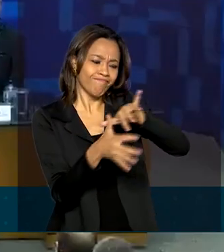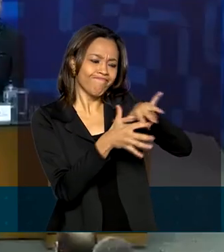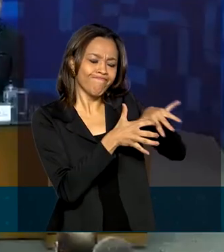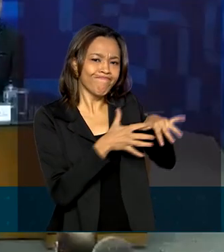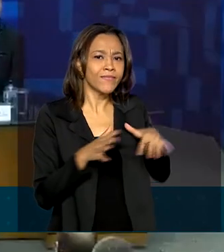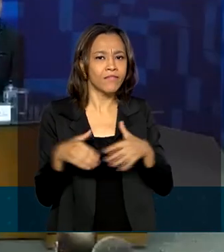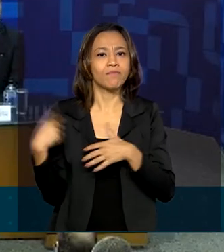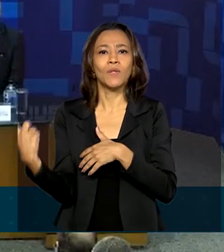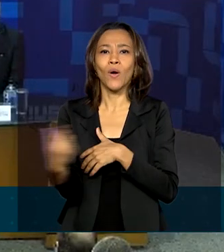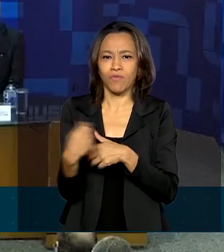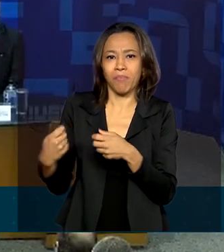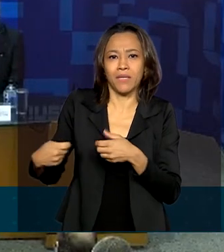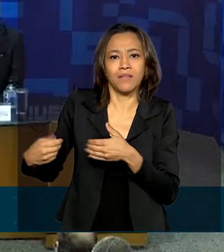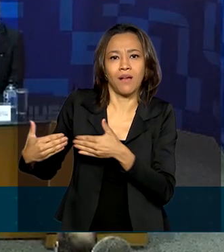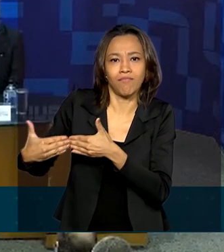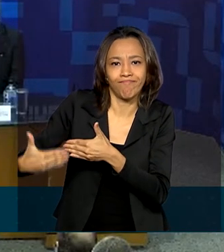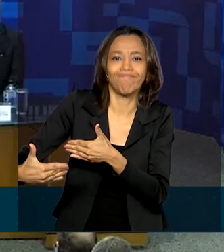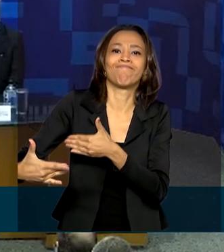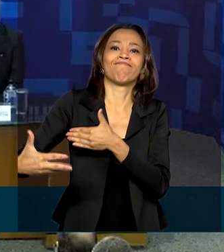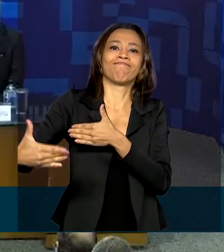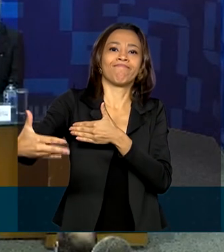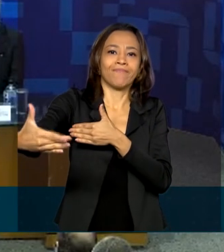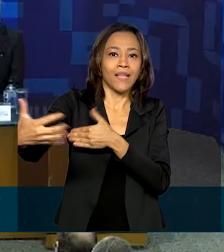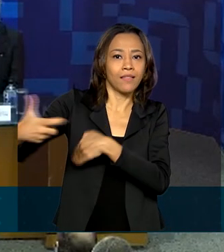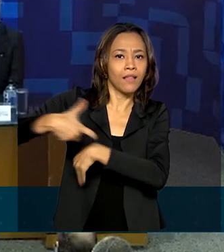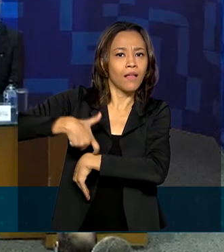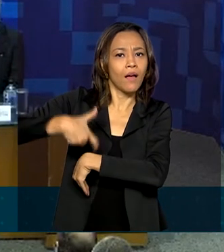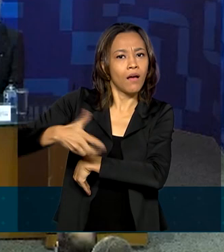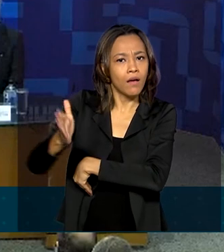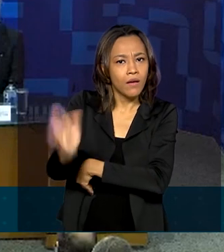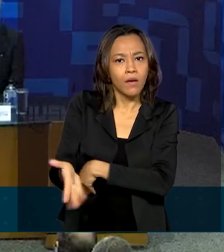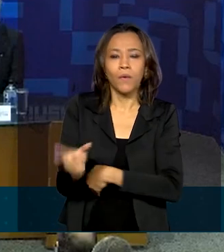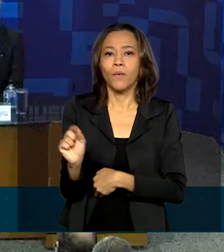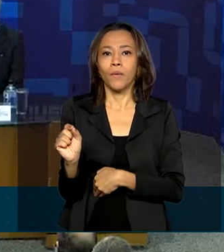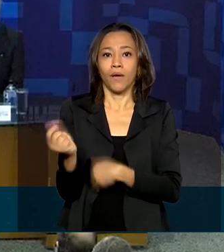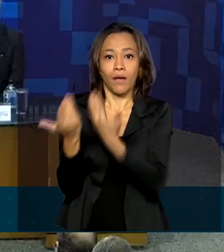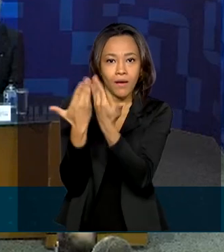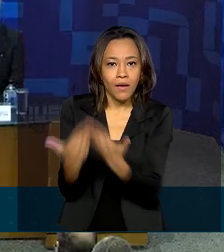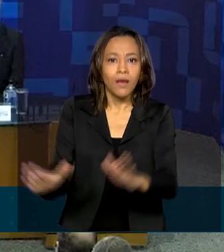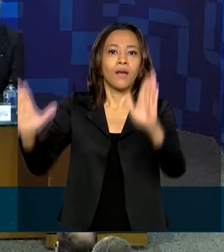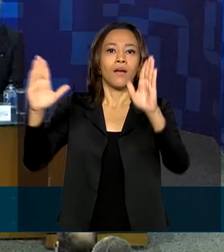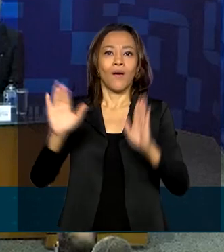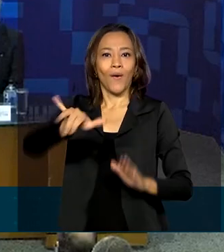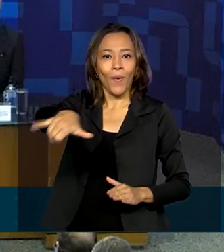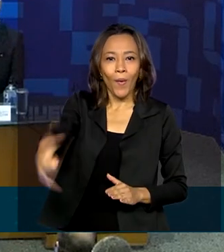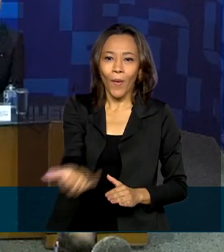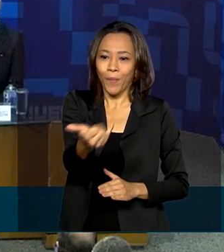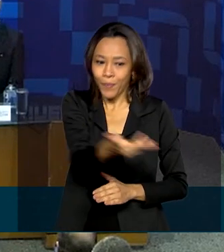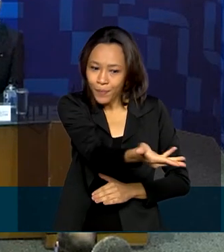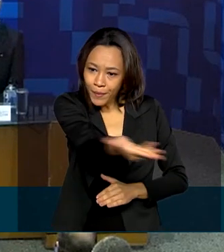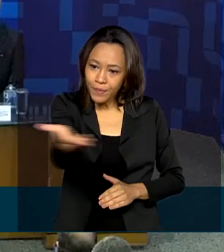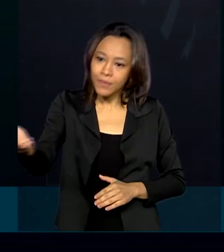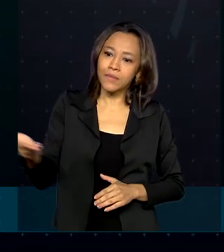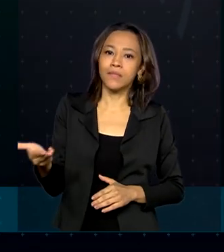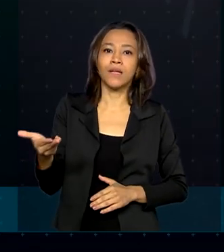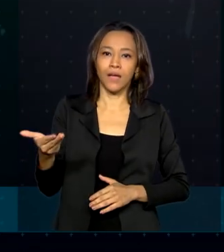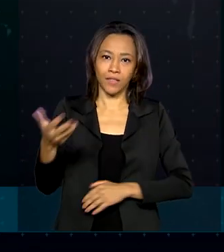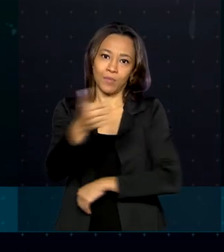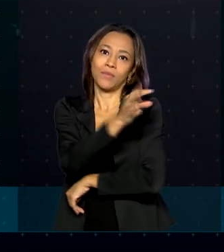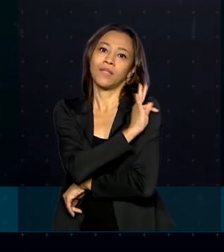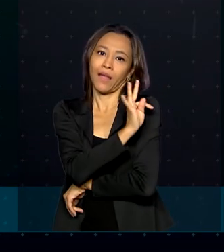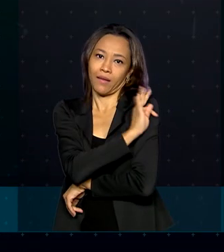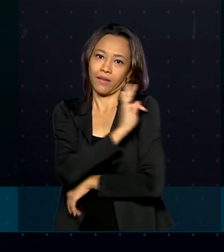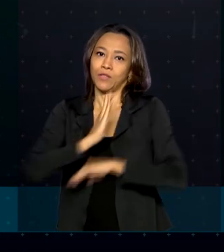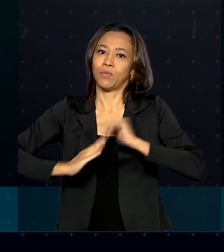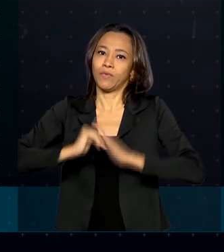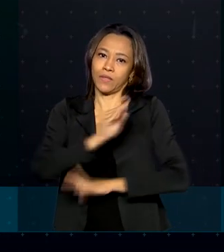precisar. Está na hora de estarmos abrindo oportunidade para os técnicos também. Dados